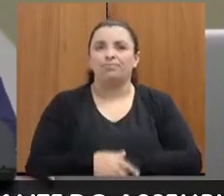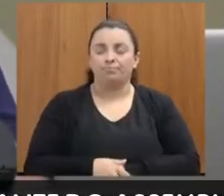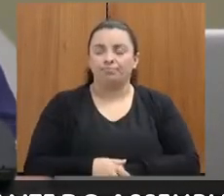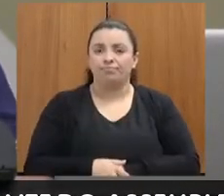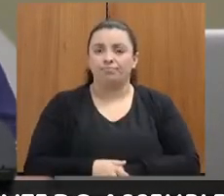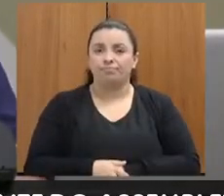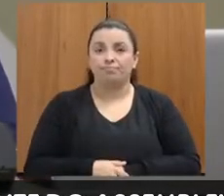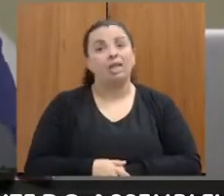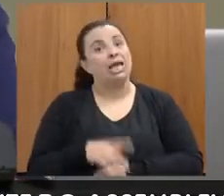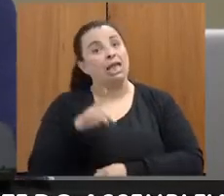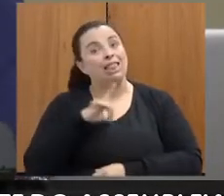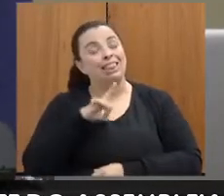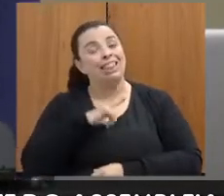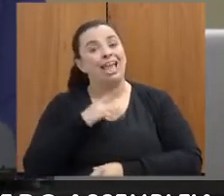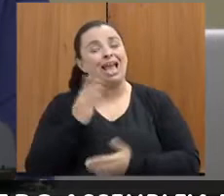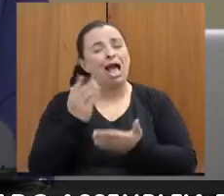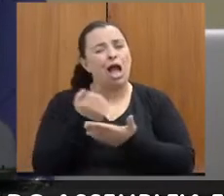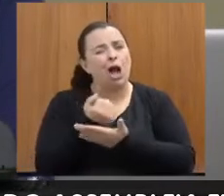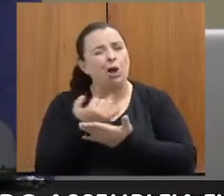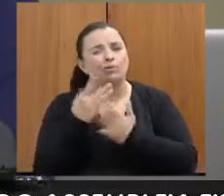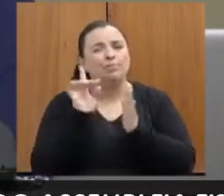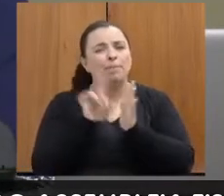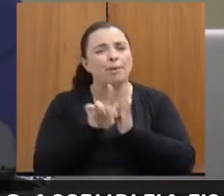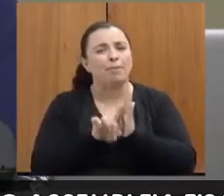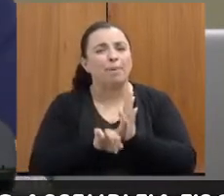alguns questionamentos. Eu vou ler alguns aqui.